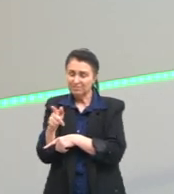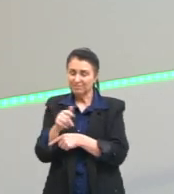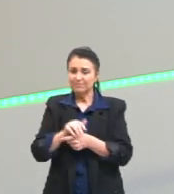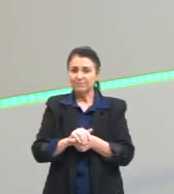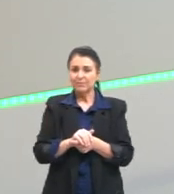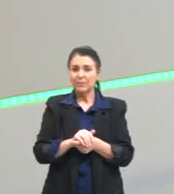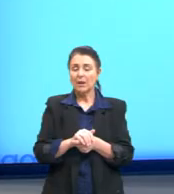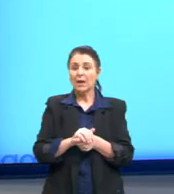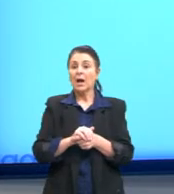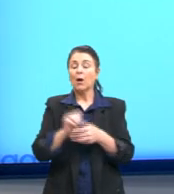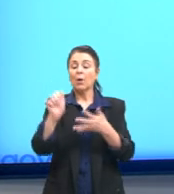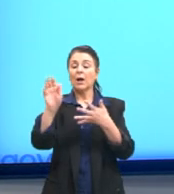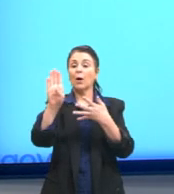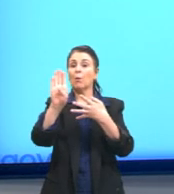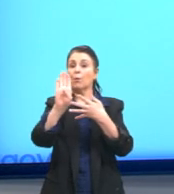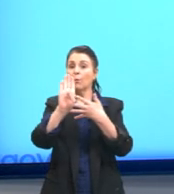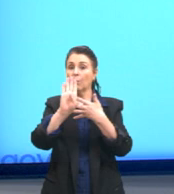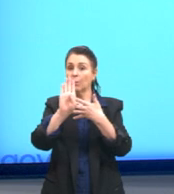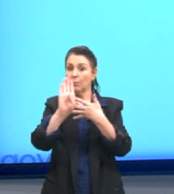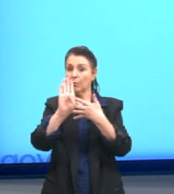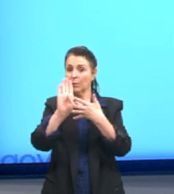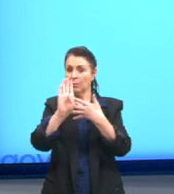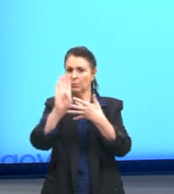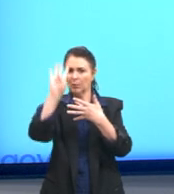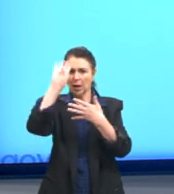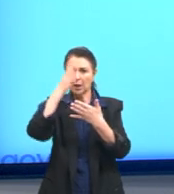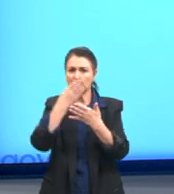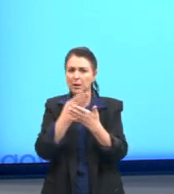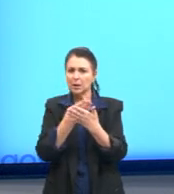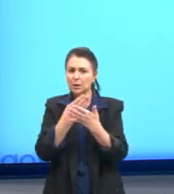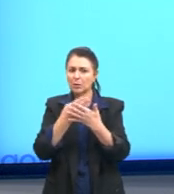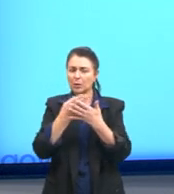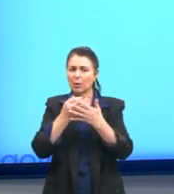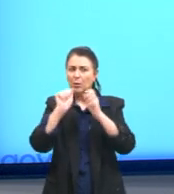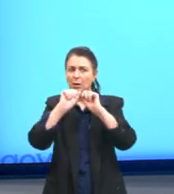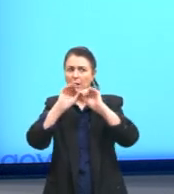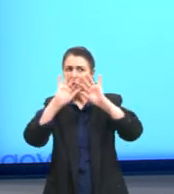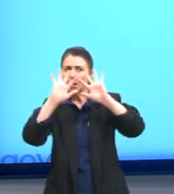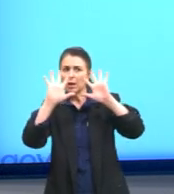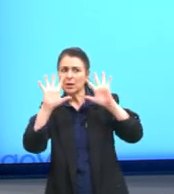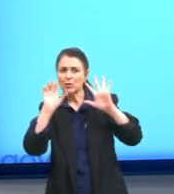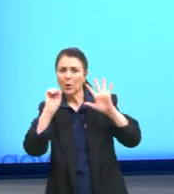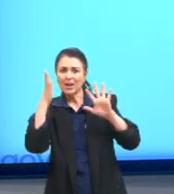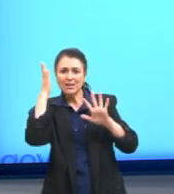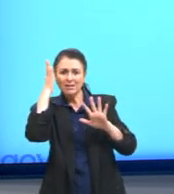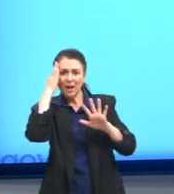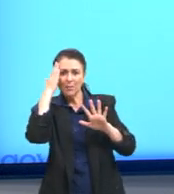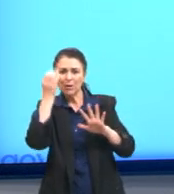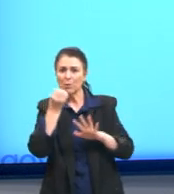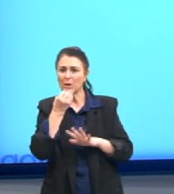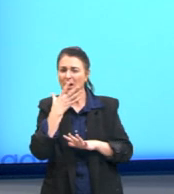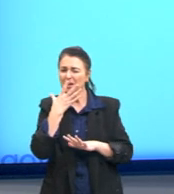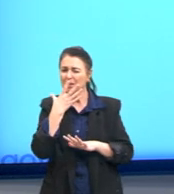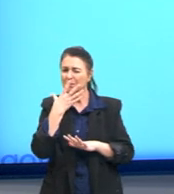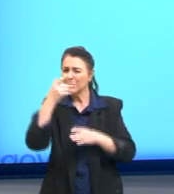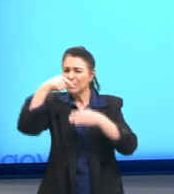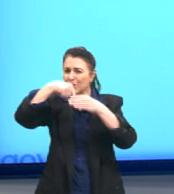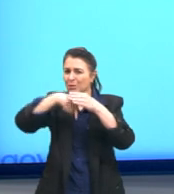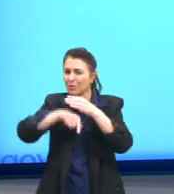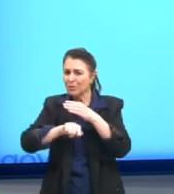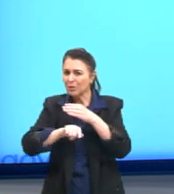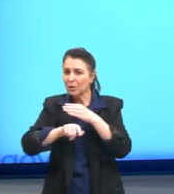Letra B, acreditam que apenas os esclarecidos sabem essa regra? Vamos voltar lá no poema.